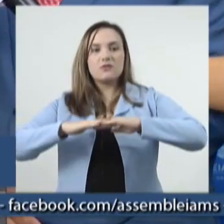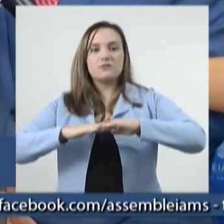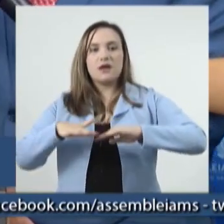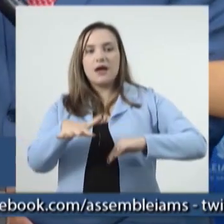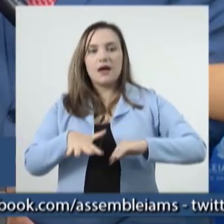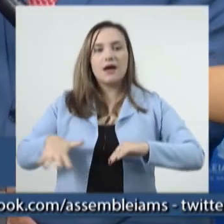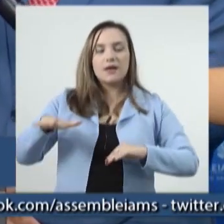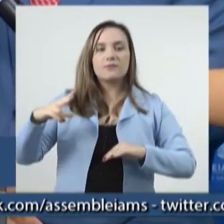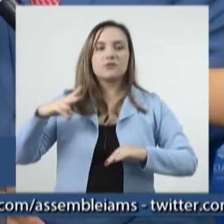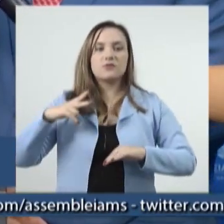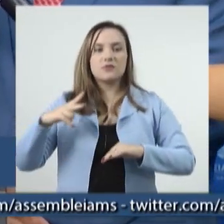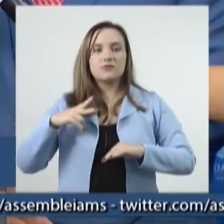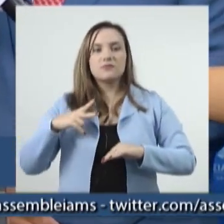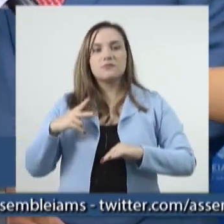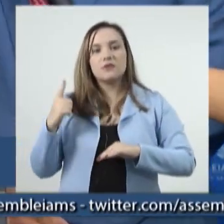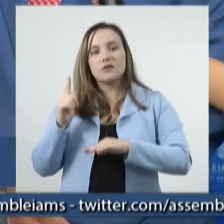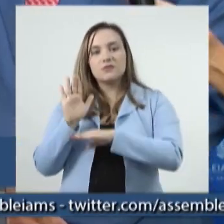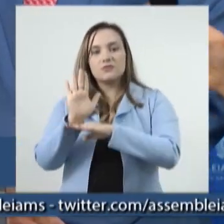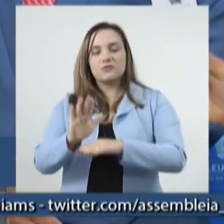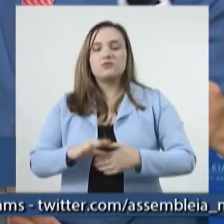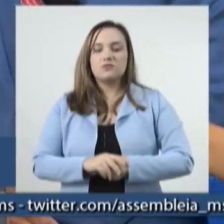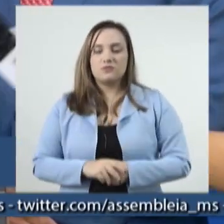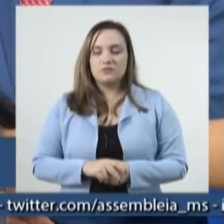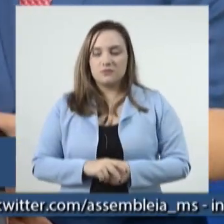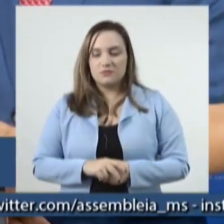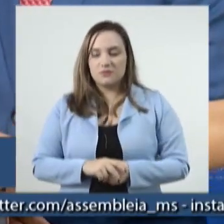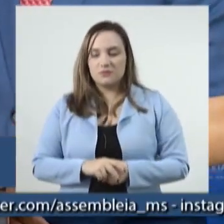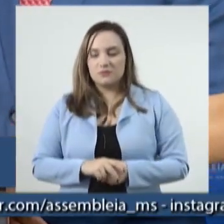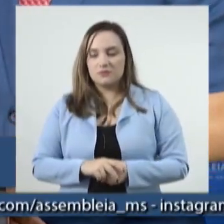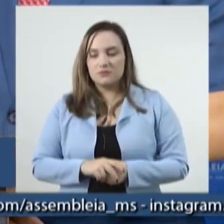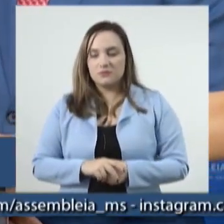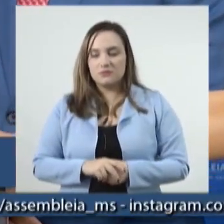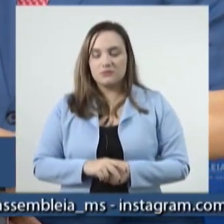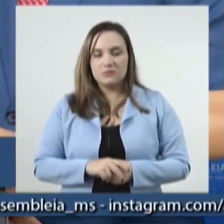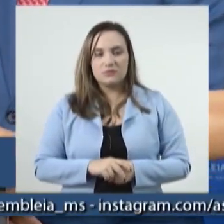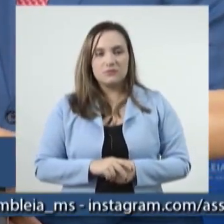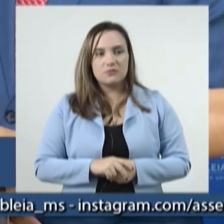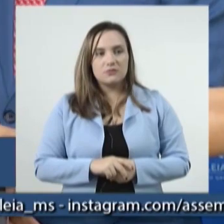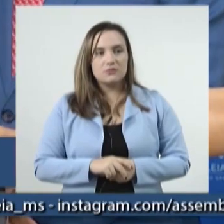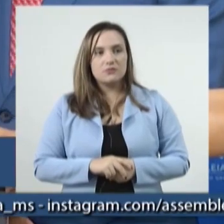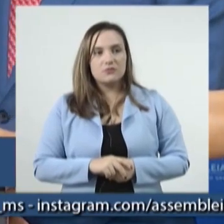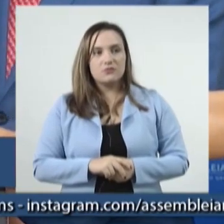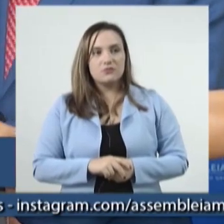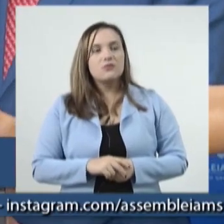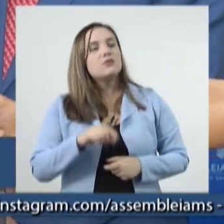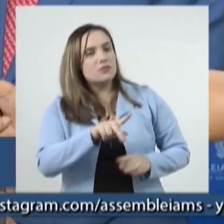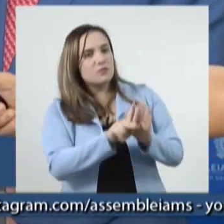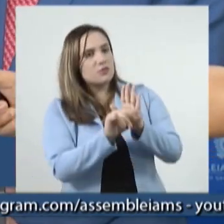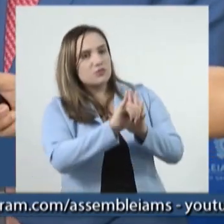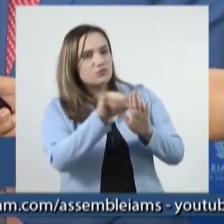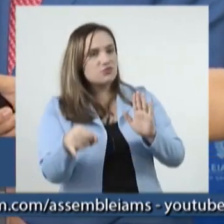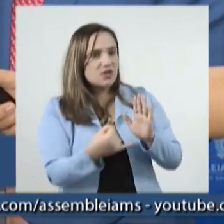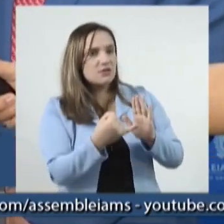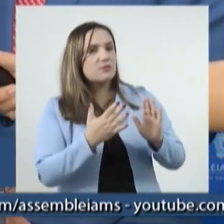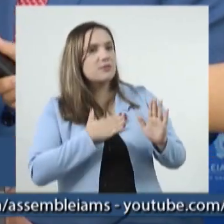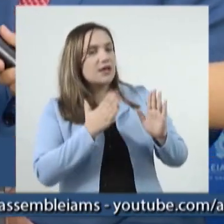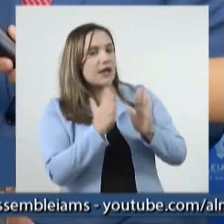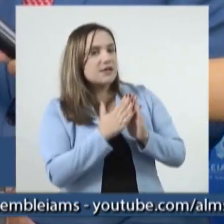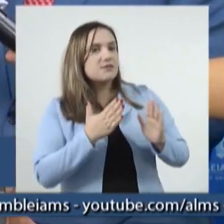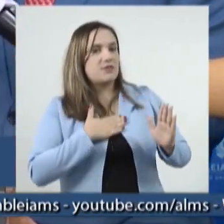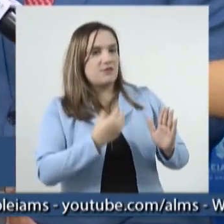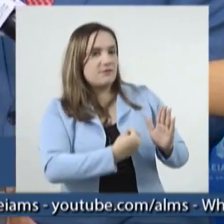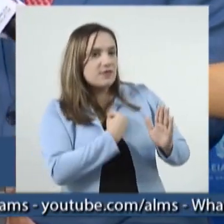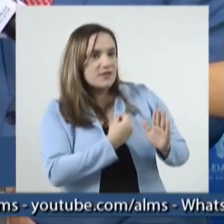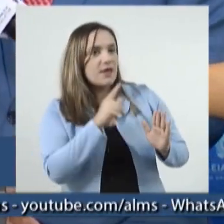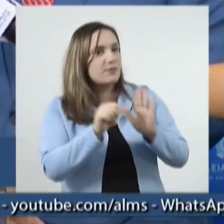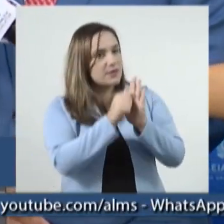privados para vir para o nosso estado. Qual a avaliação que o faz na Minha Casa Minha Vida no Mato Grosso do Sul, seu primeiro estado a retomar? Muito feliz,